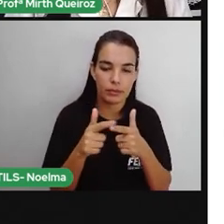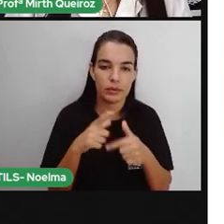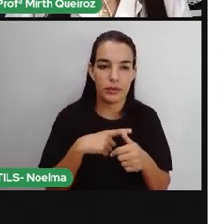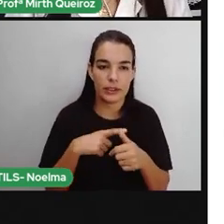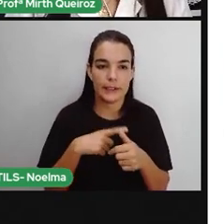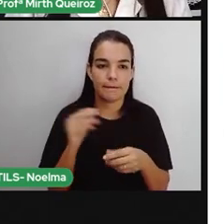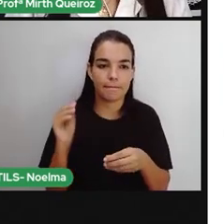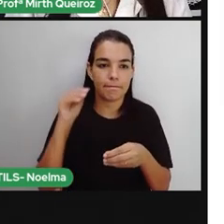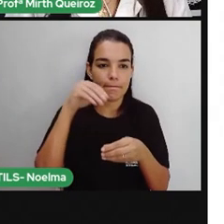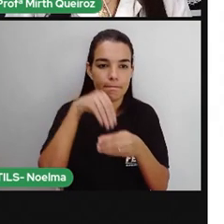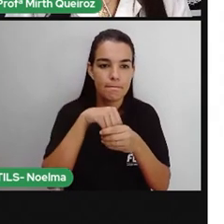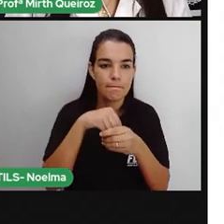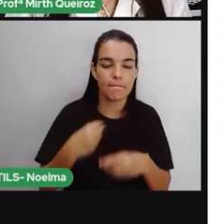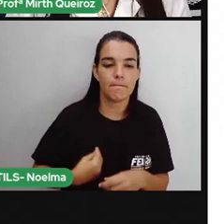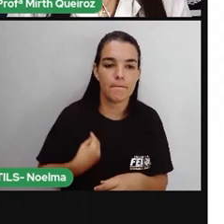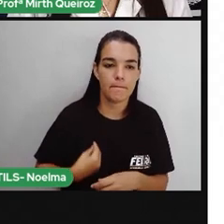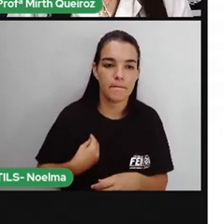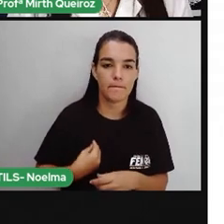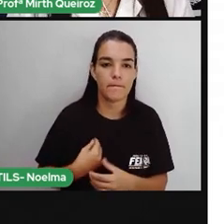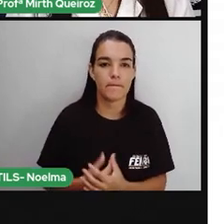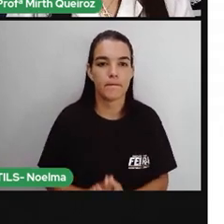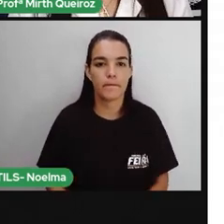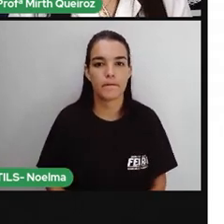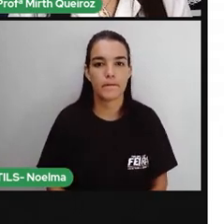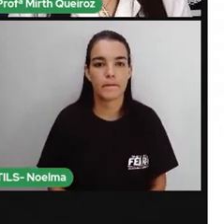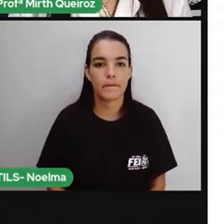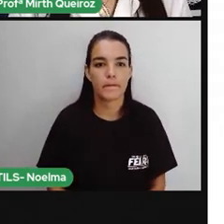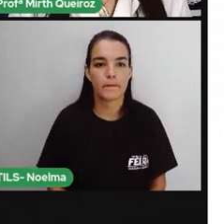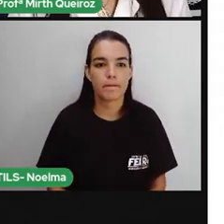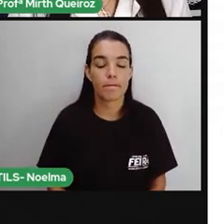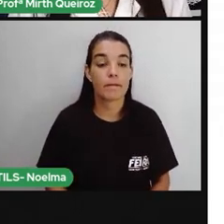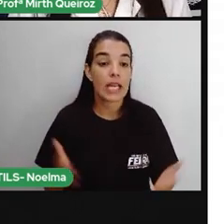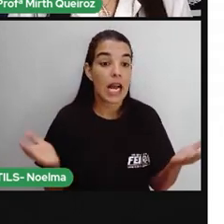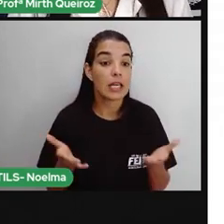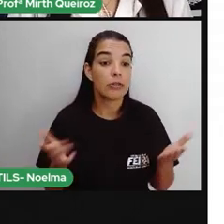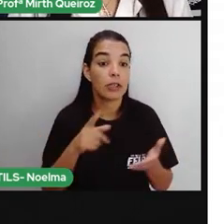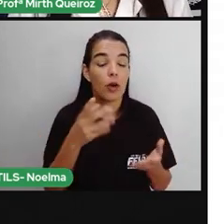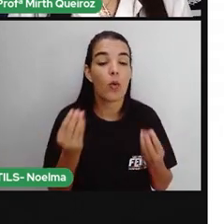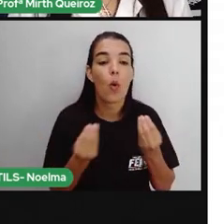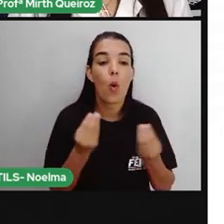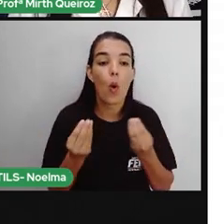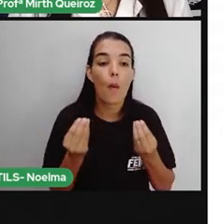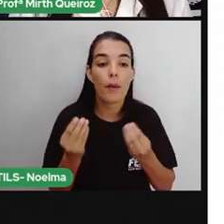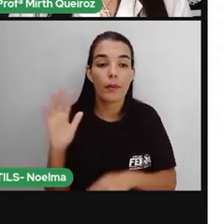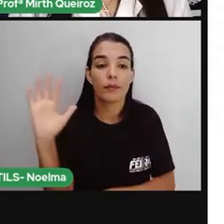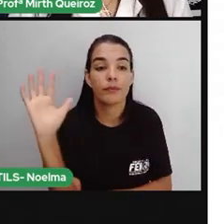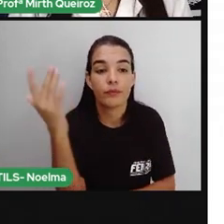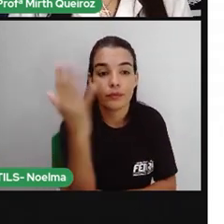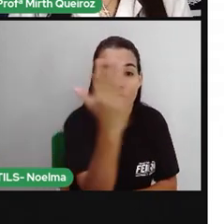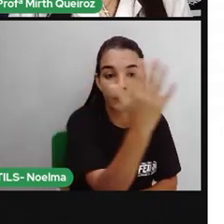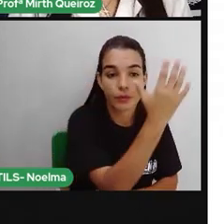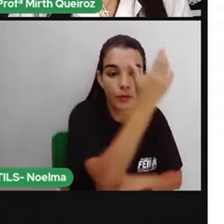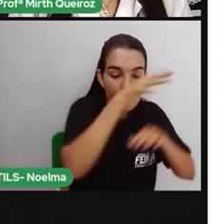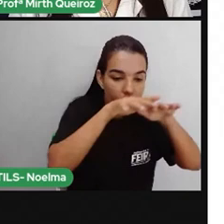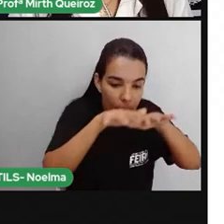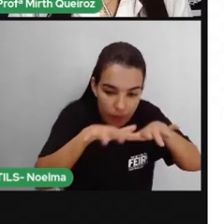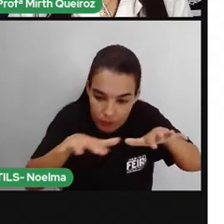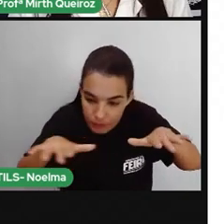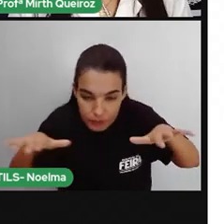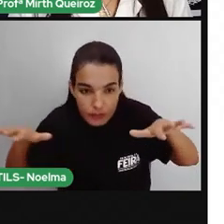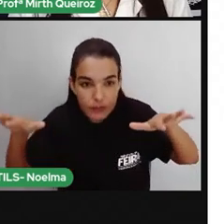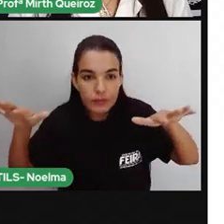à agricultura. A vegetação do Pantanal. As matas filiares próximas aos rios,